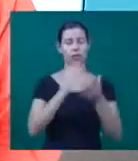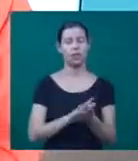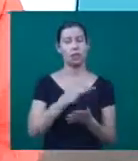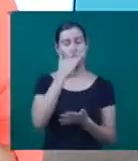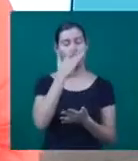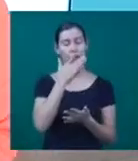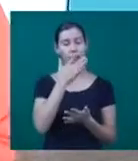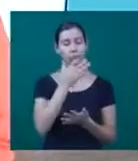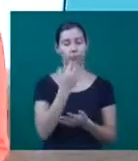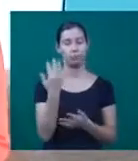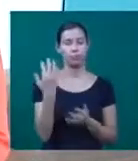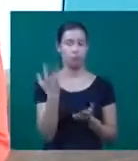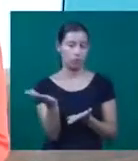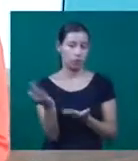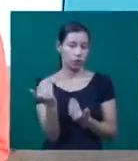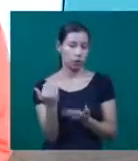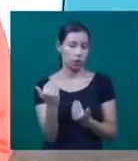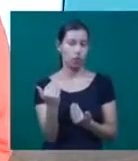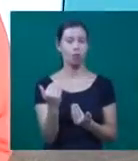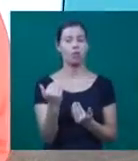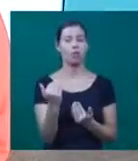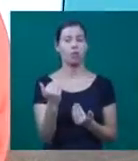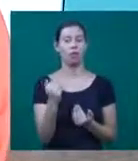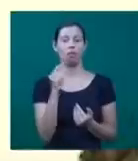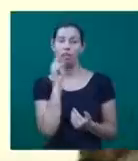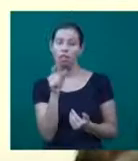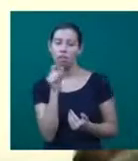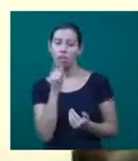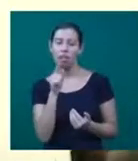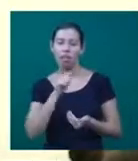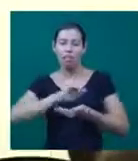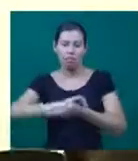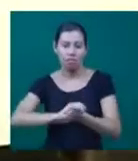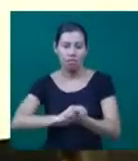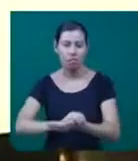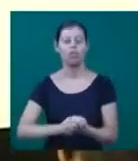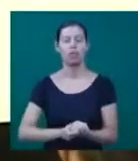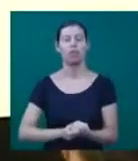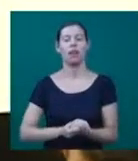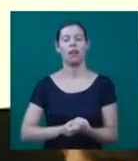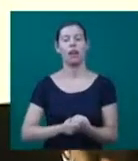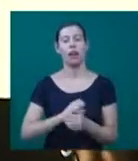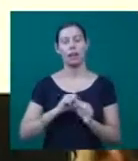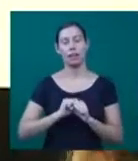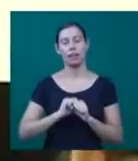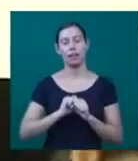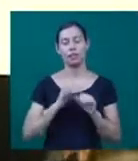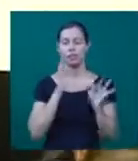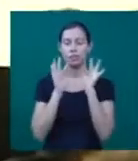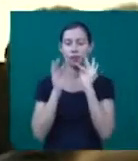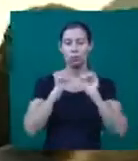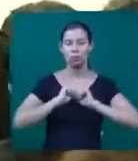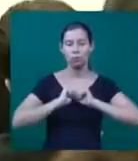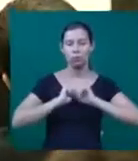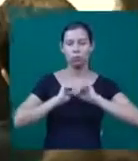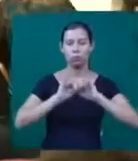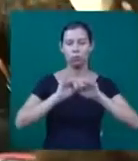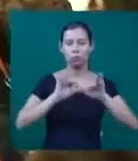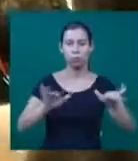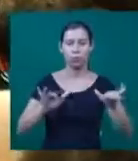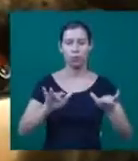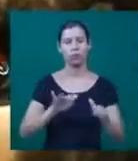repercussão foi grande, com mais de 17 mil compartilhamentos. Convidada como palestrante nessa edição do debate, abordou o tema,